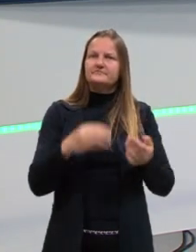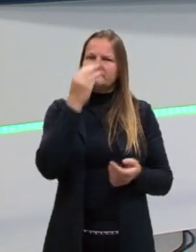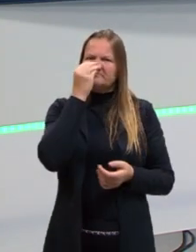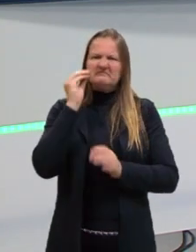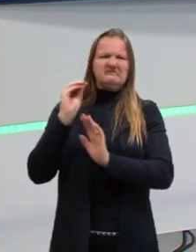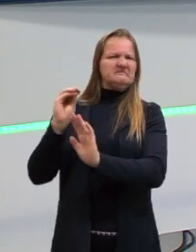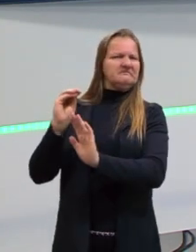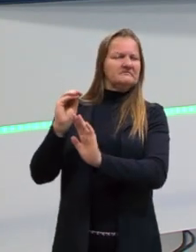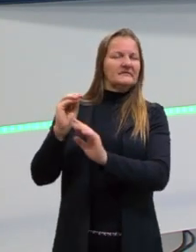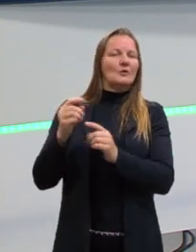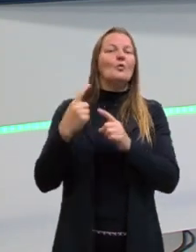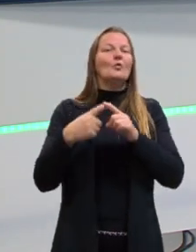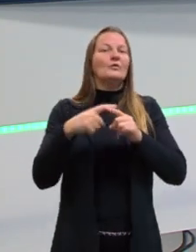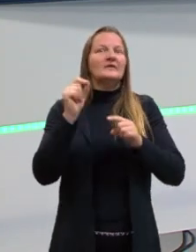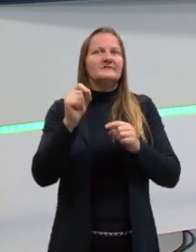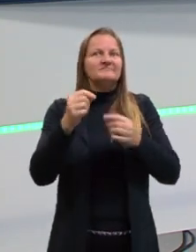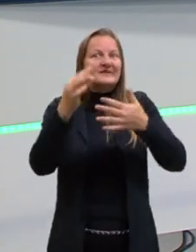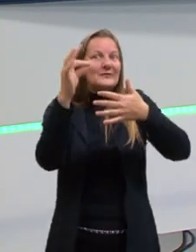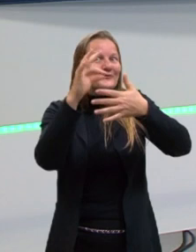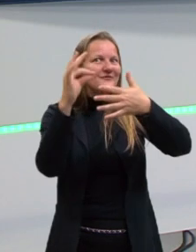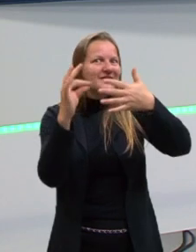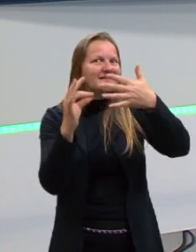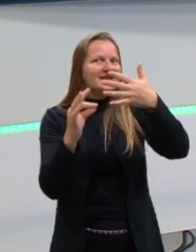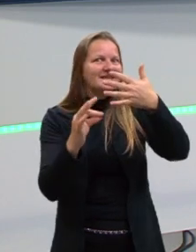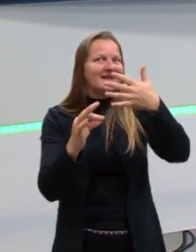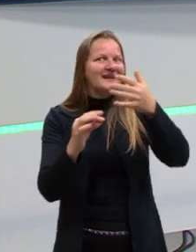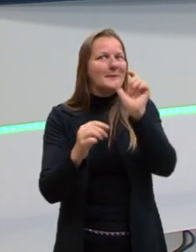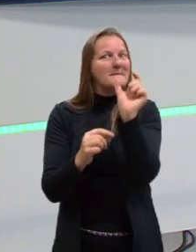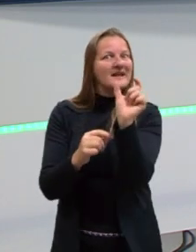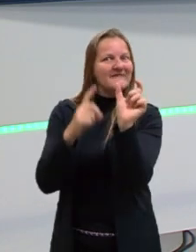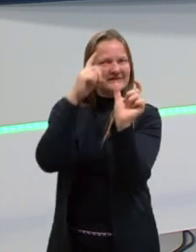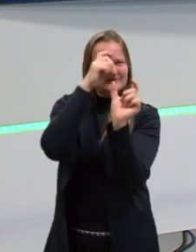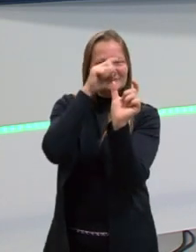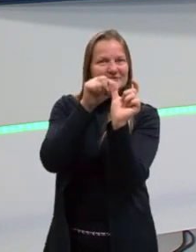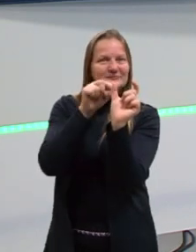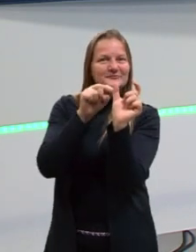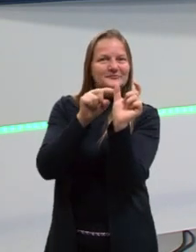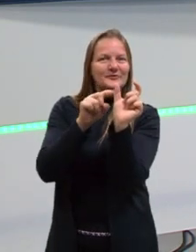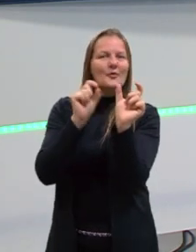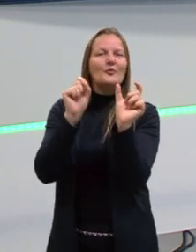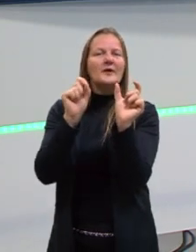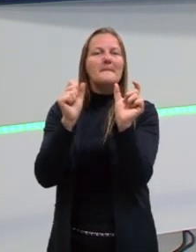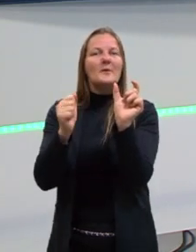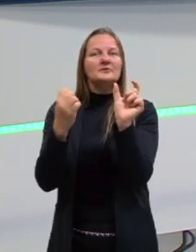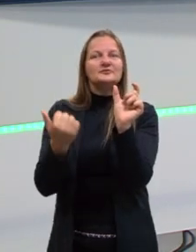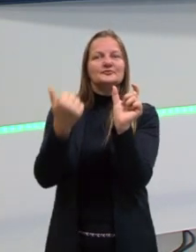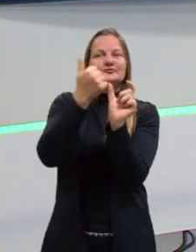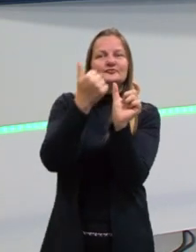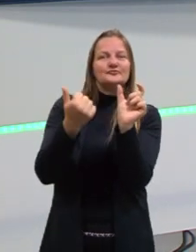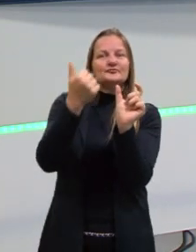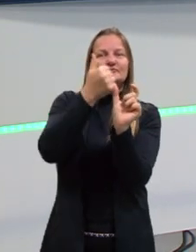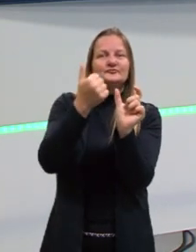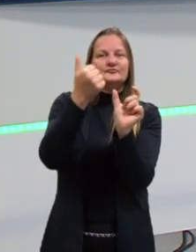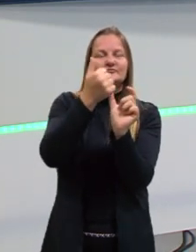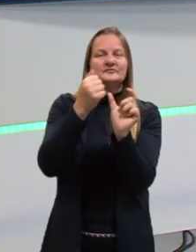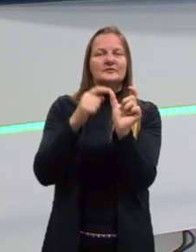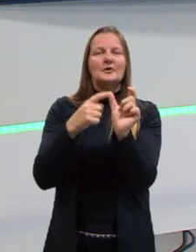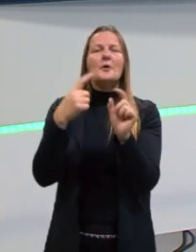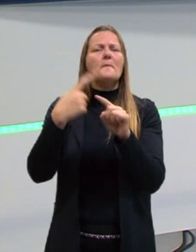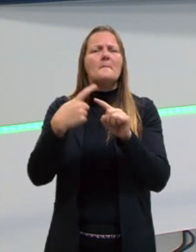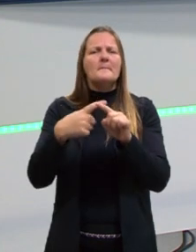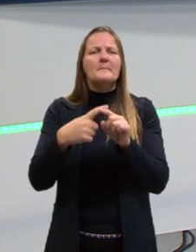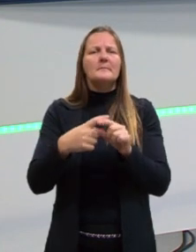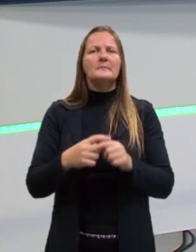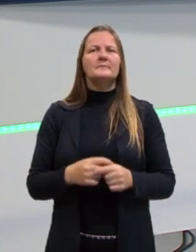Aí é que entra o detalhe da palavra difícil. Então, por que eu estou usando uma palavra difícil?